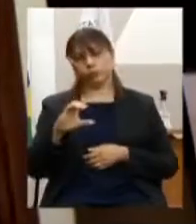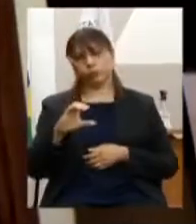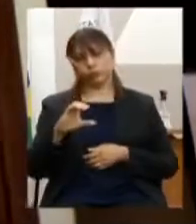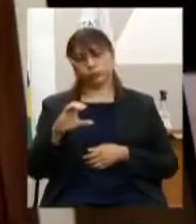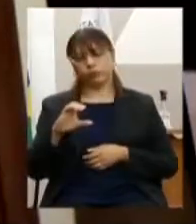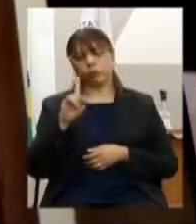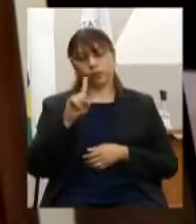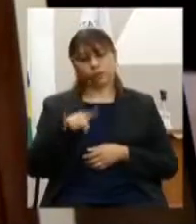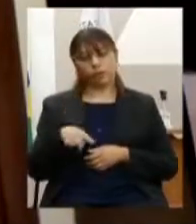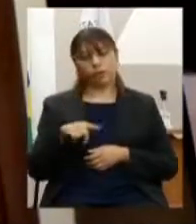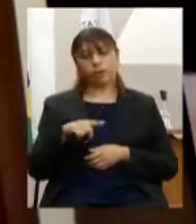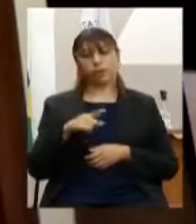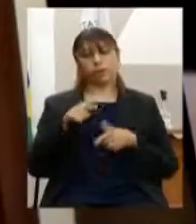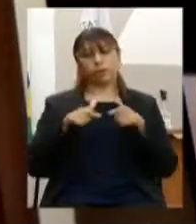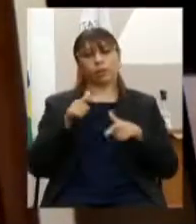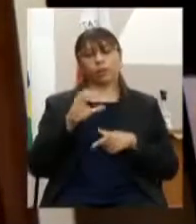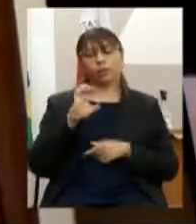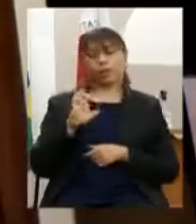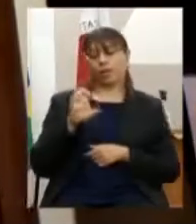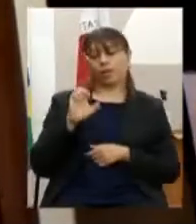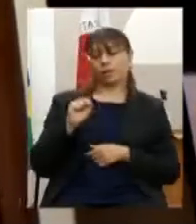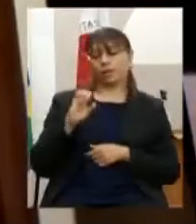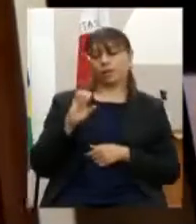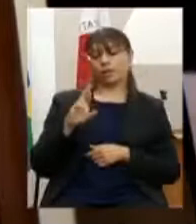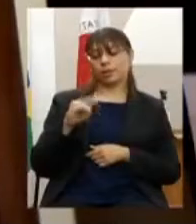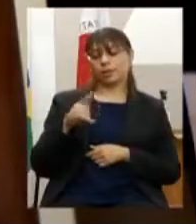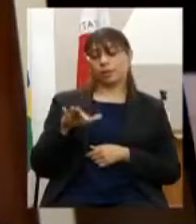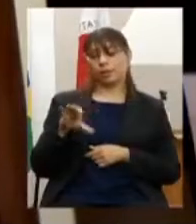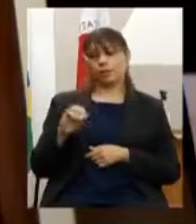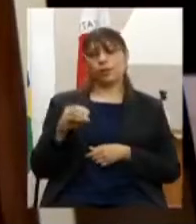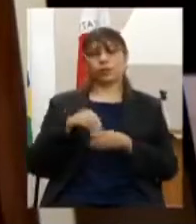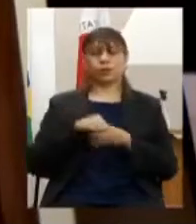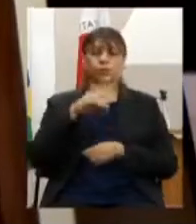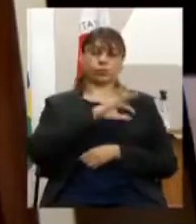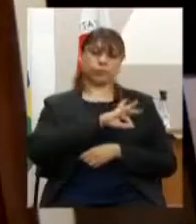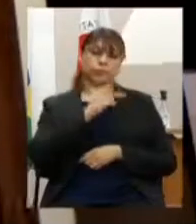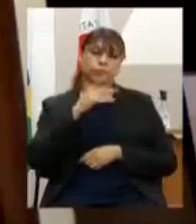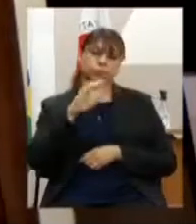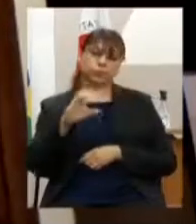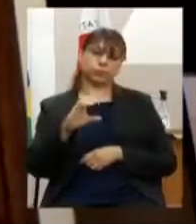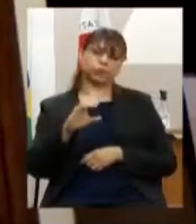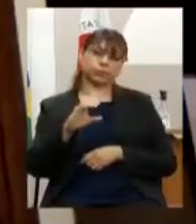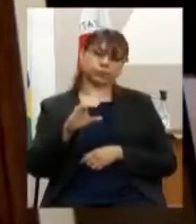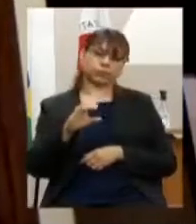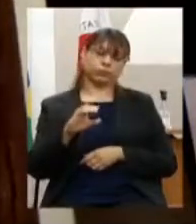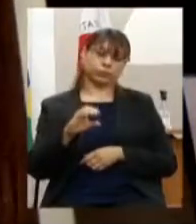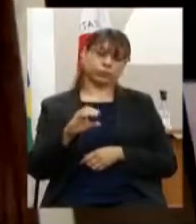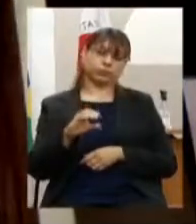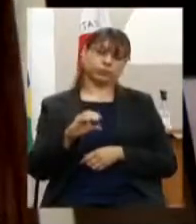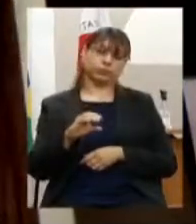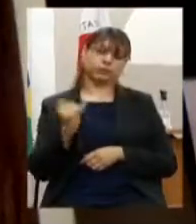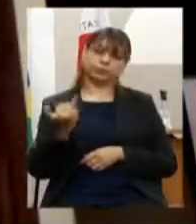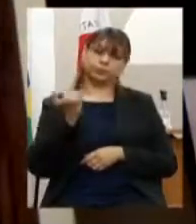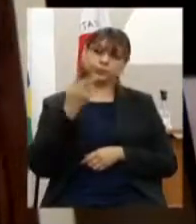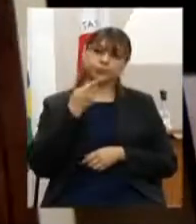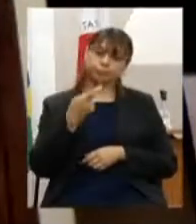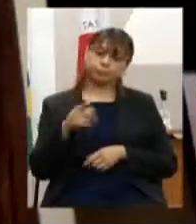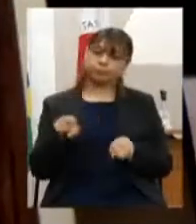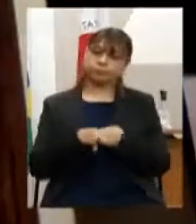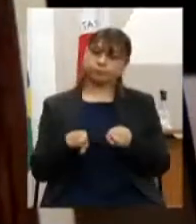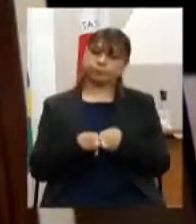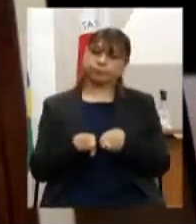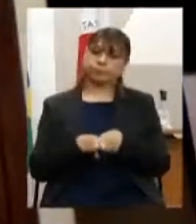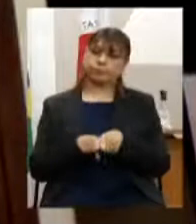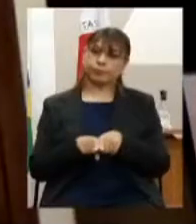cargo de Escrivão da Polícia edital número 2 de 2018 é importante destacar ademais